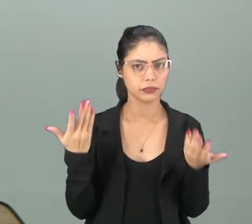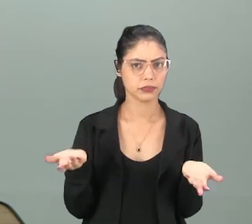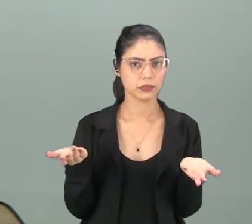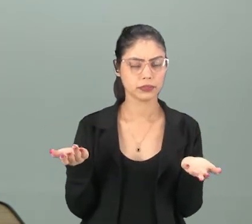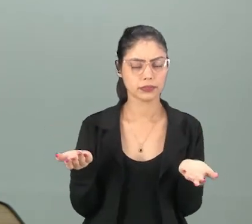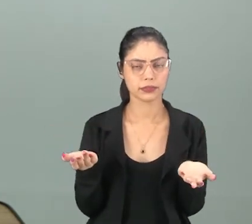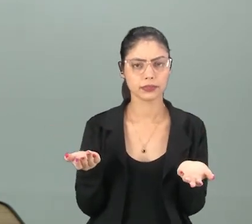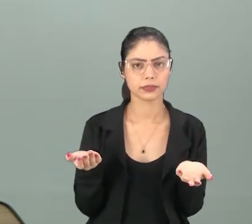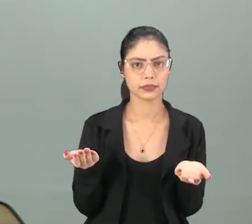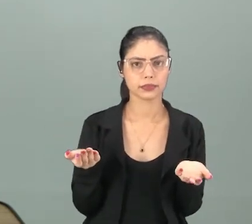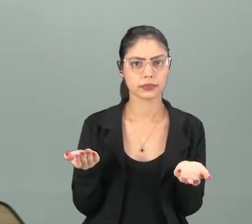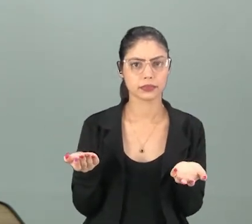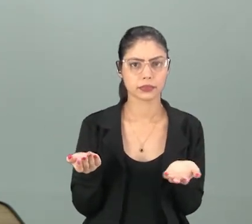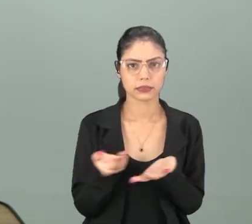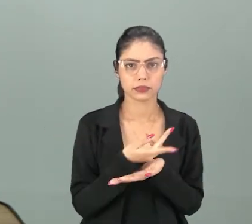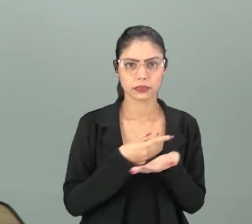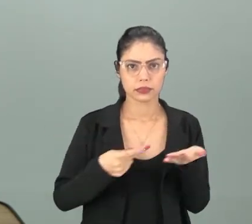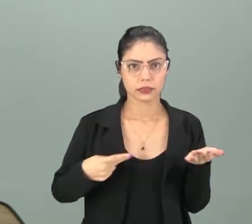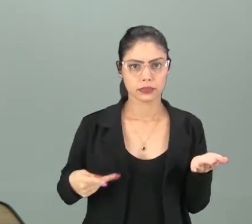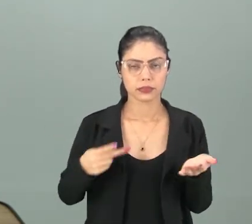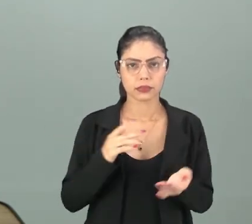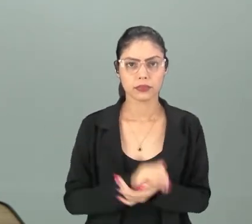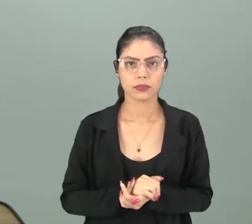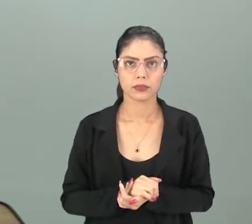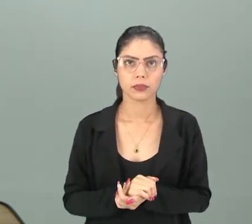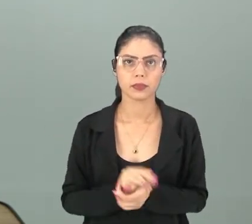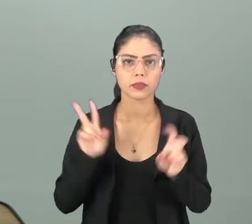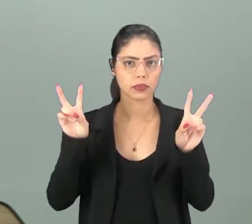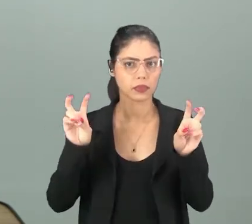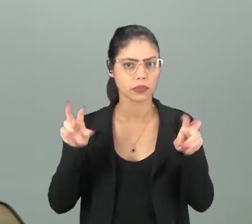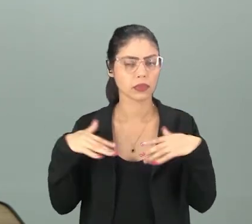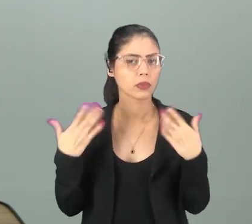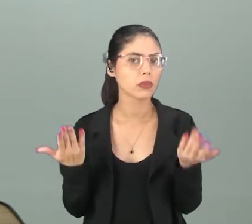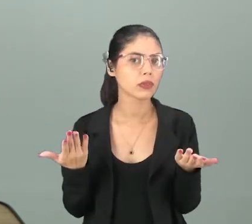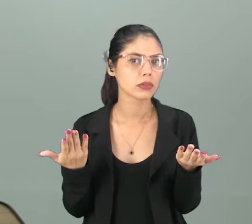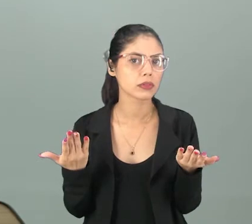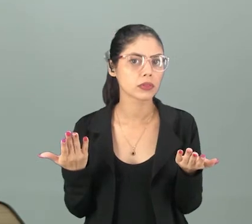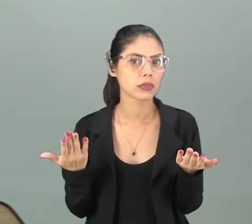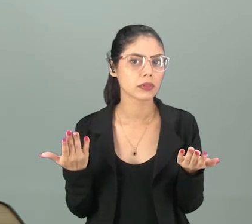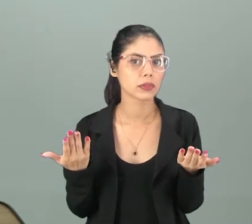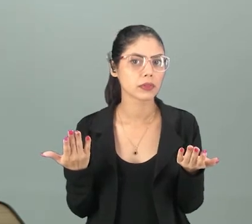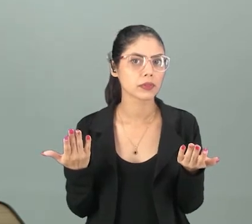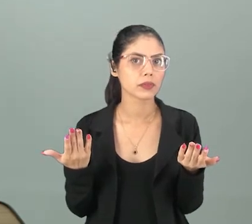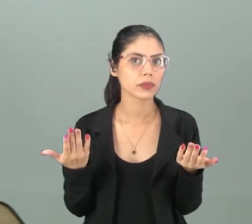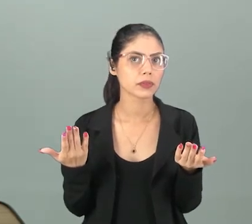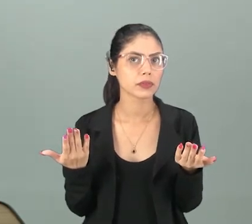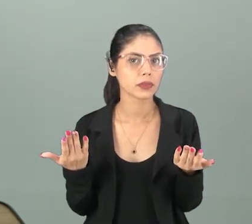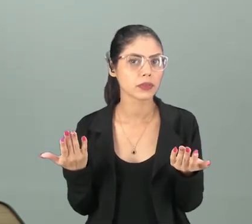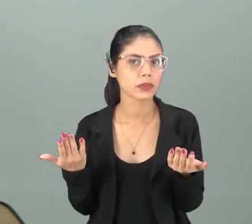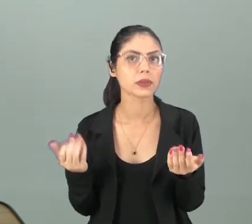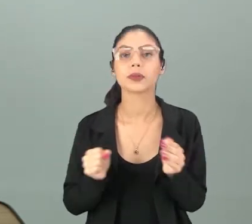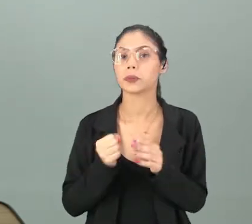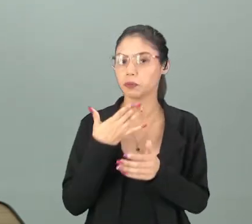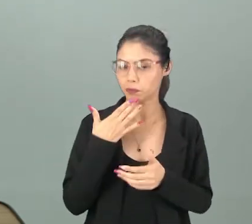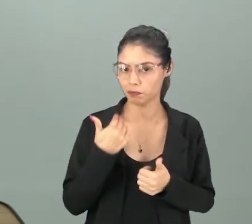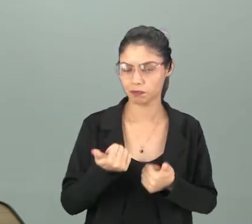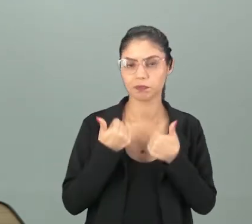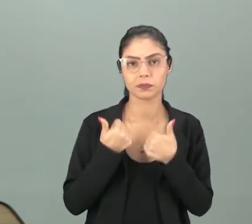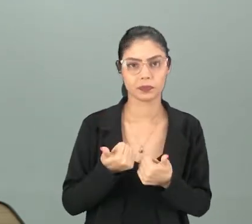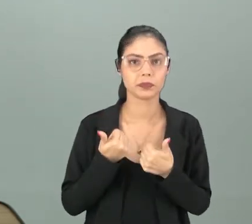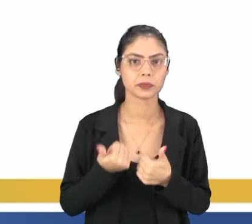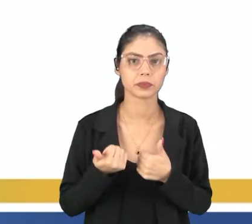o assunto desse poema Qual é o assunto dele? Qual é? Muito